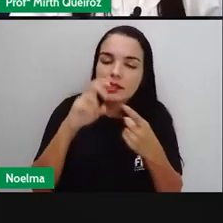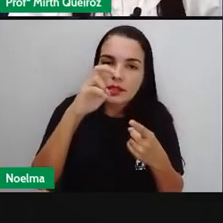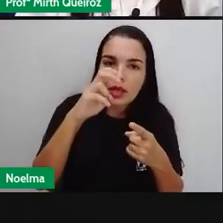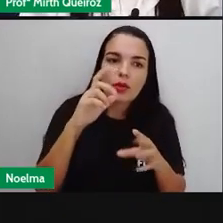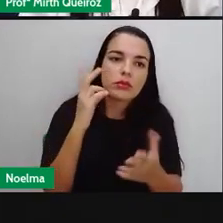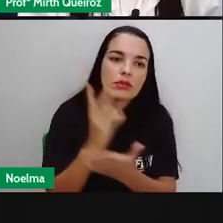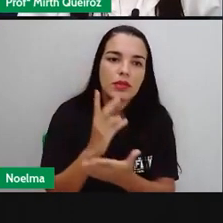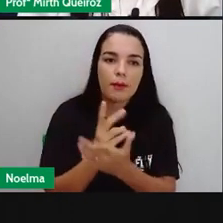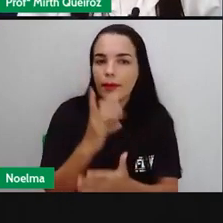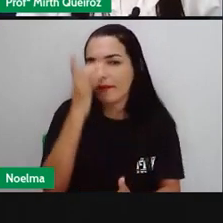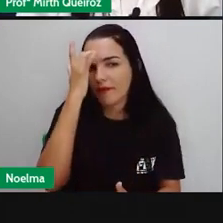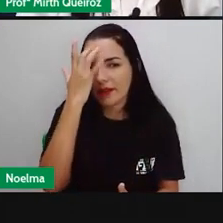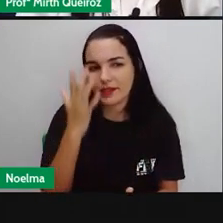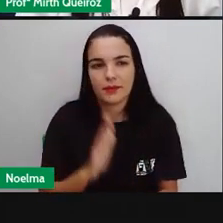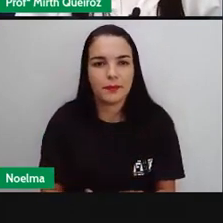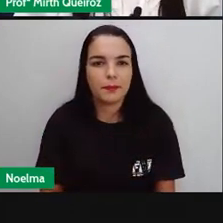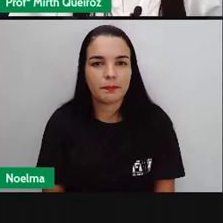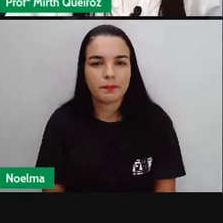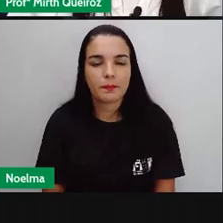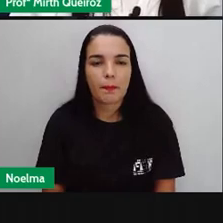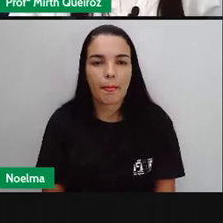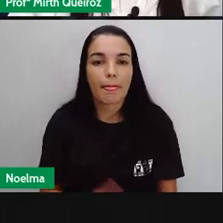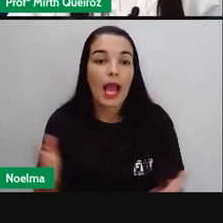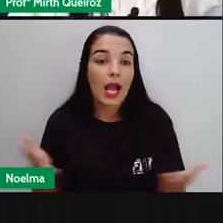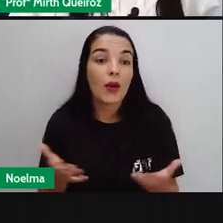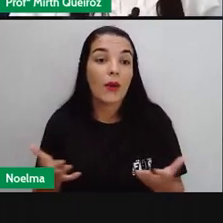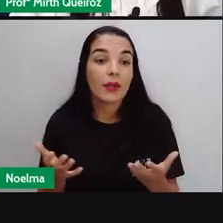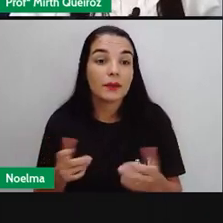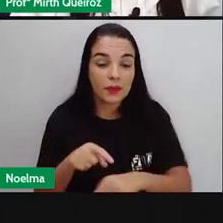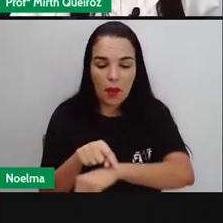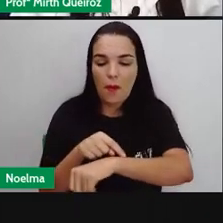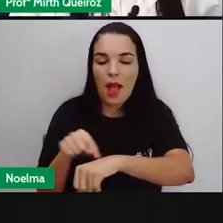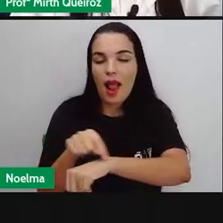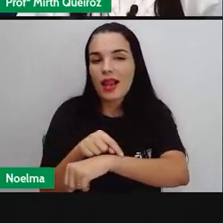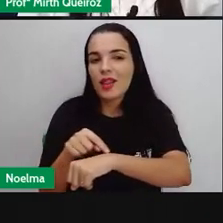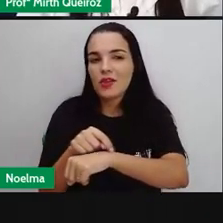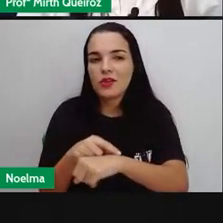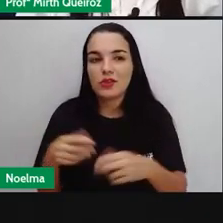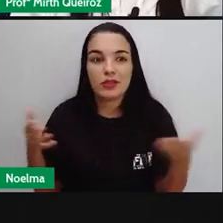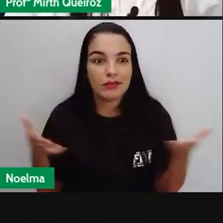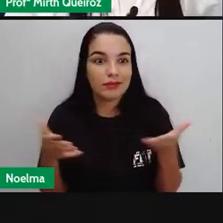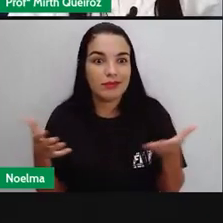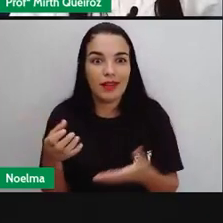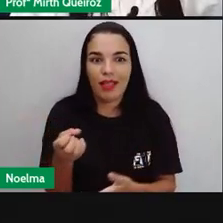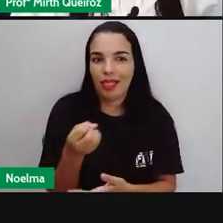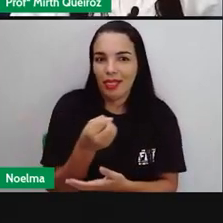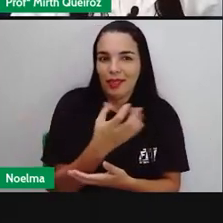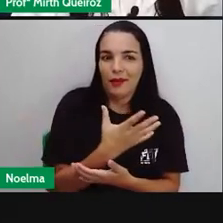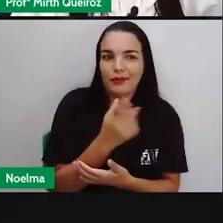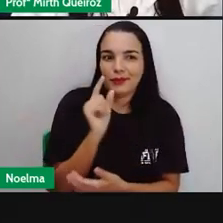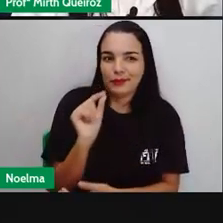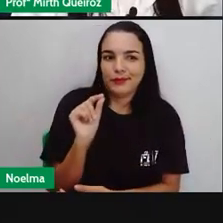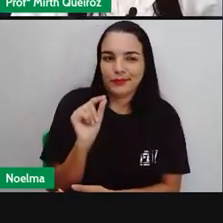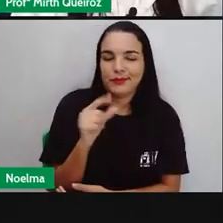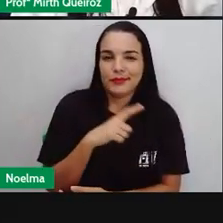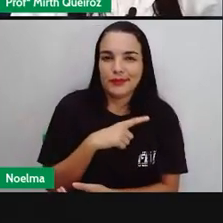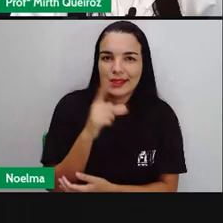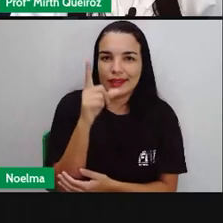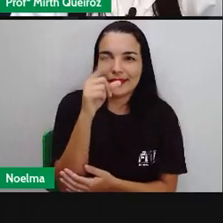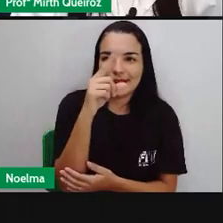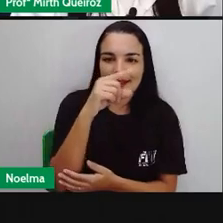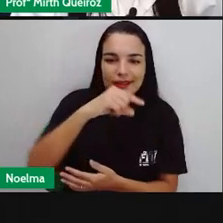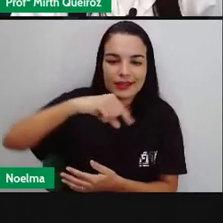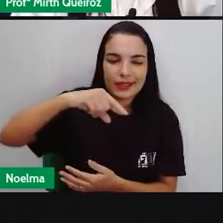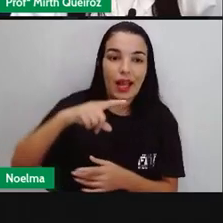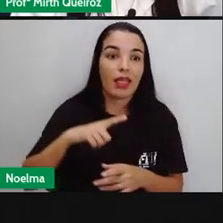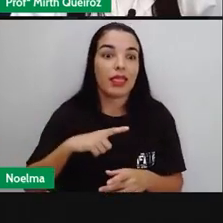É muito fácil E os relógios atuais Além desse relógio analógico Relógio de ponteiro A gente